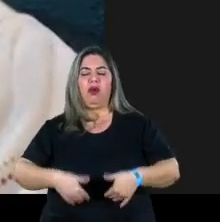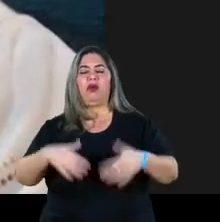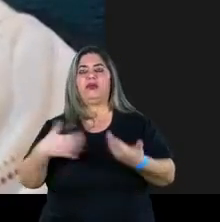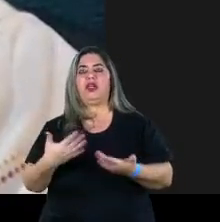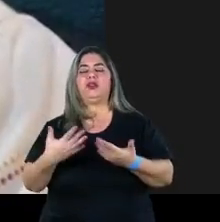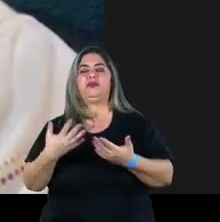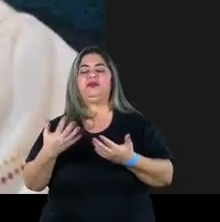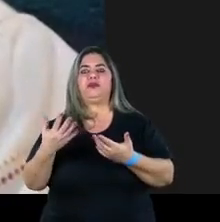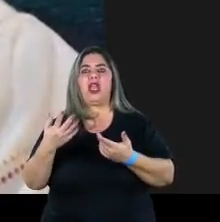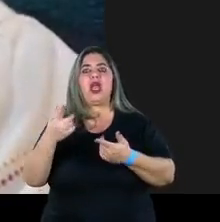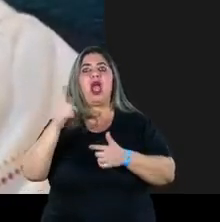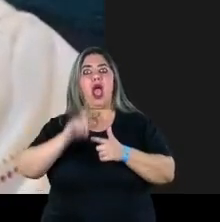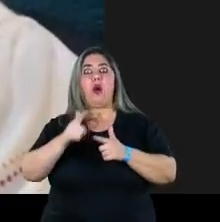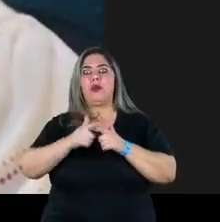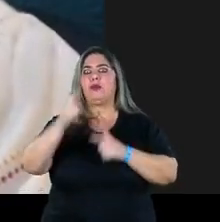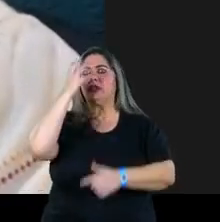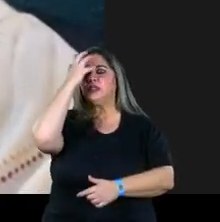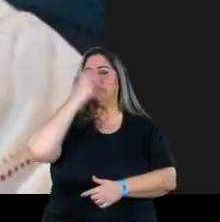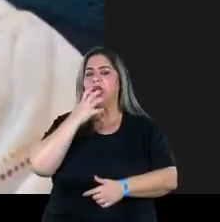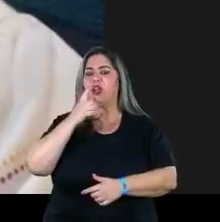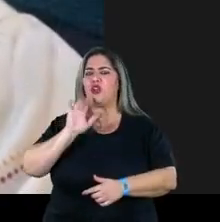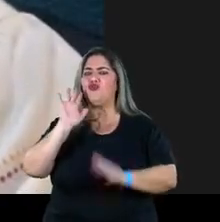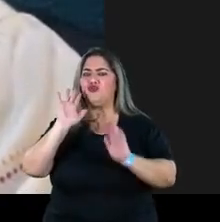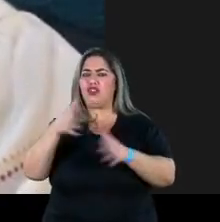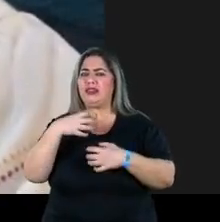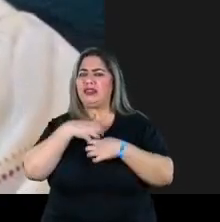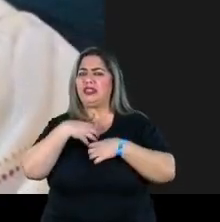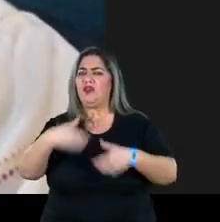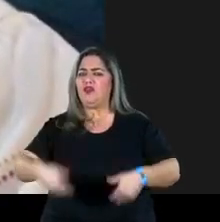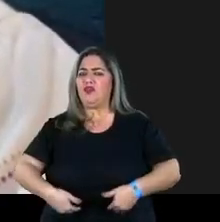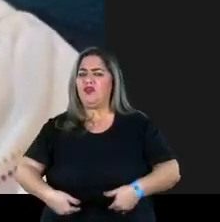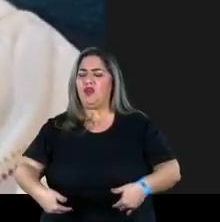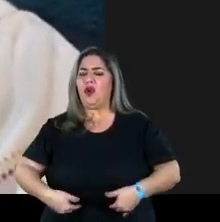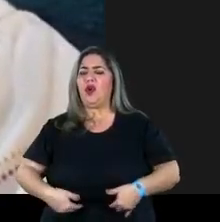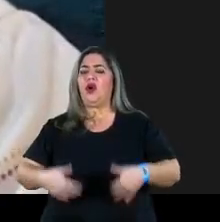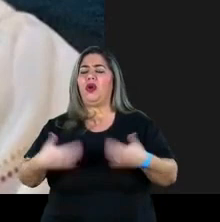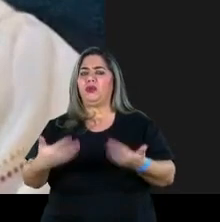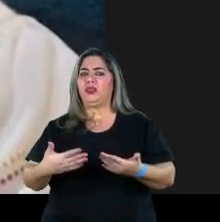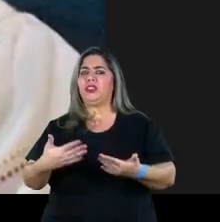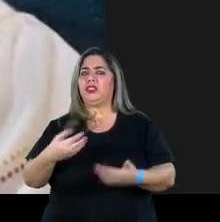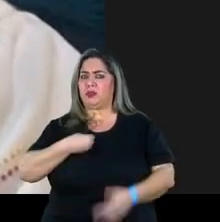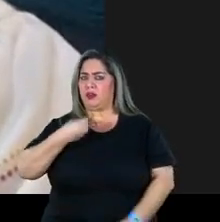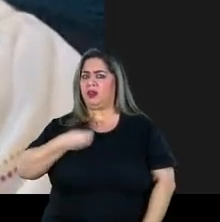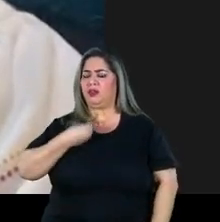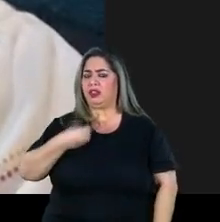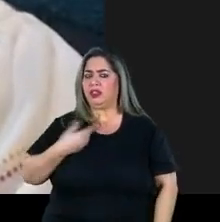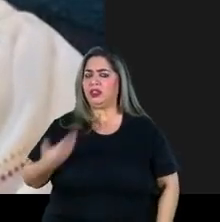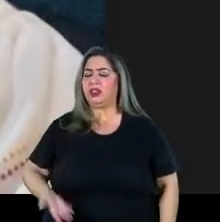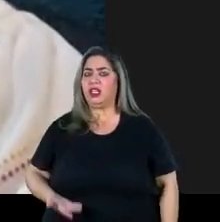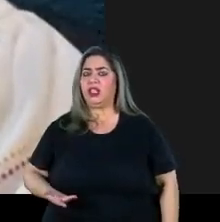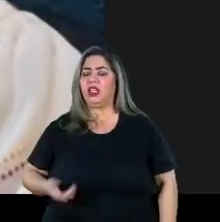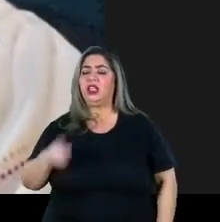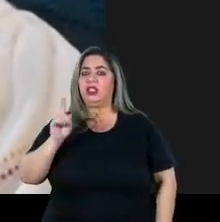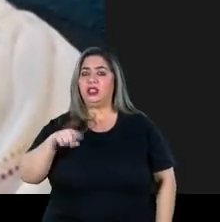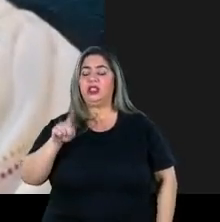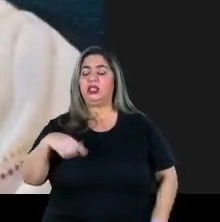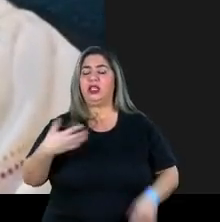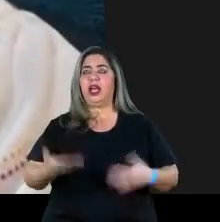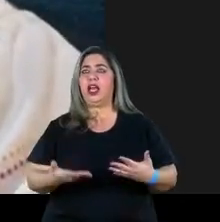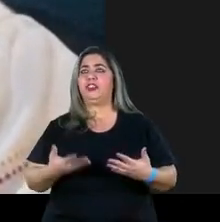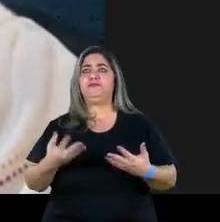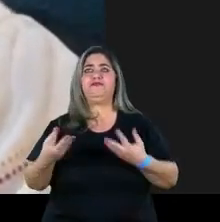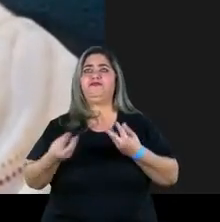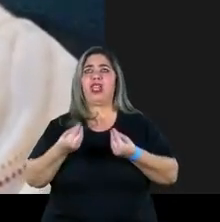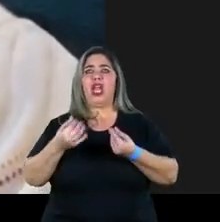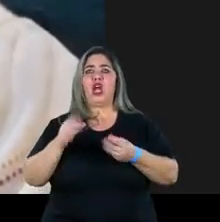quanto a inflamável esse problema. Eu já passei fome na minha vida e é negócio em que você não